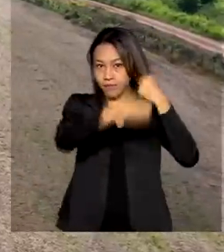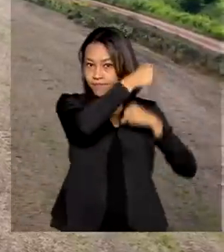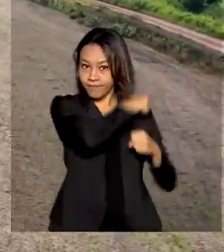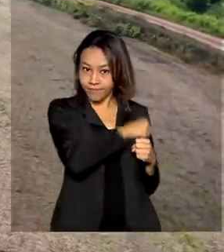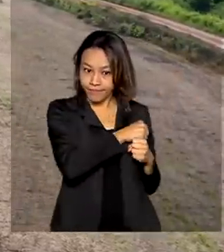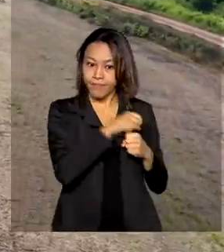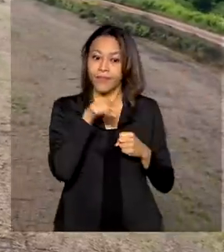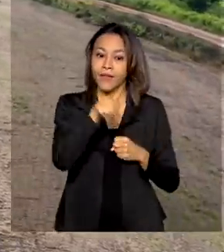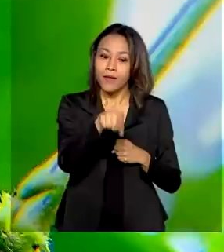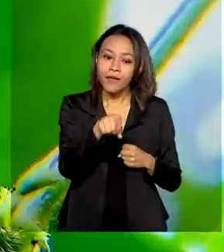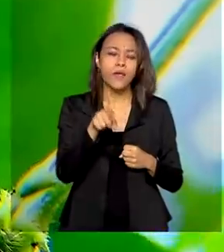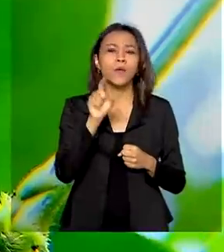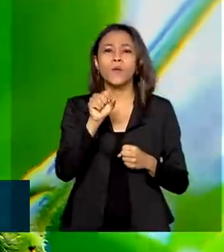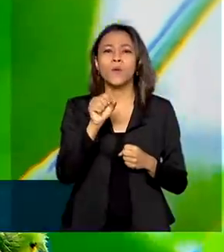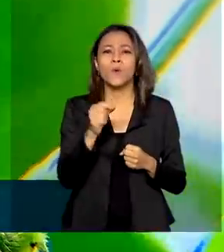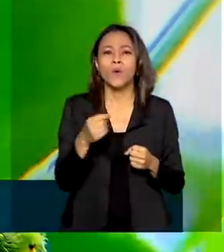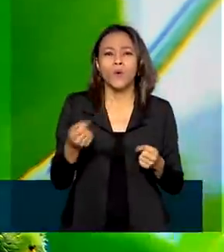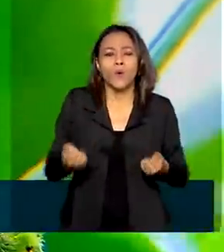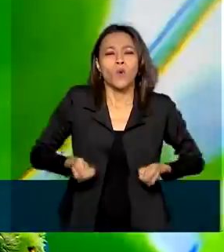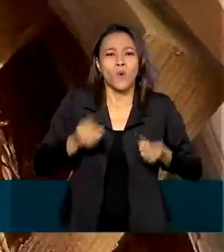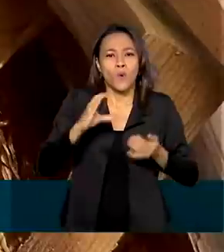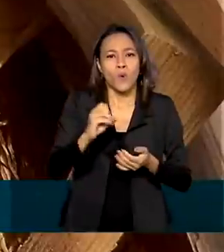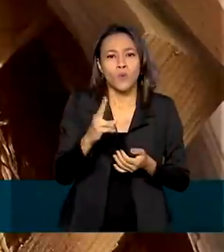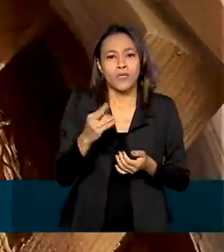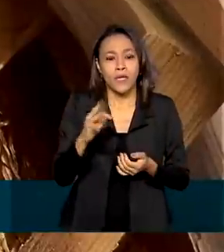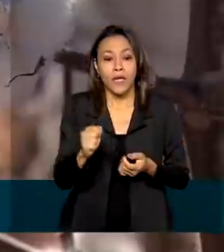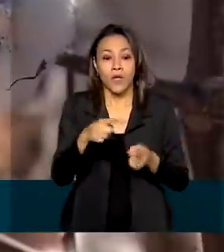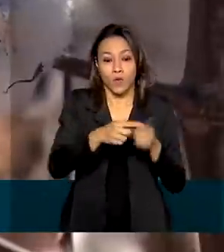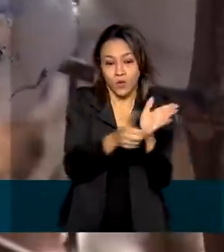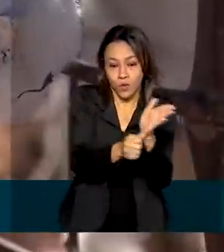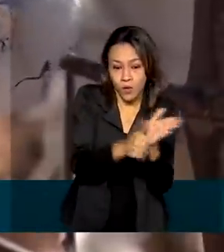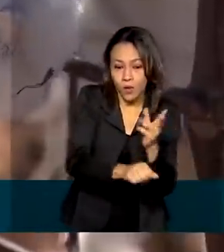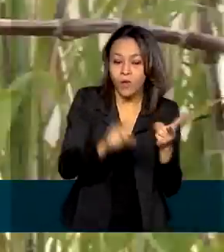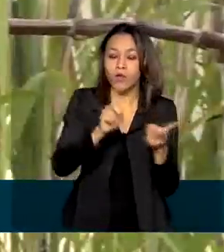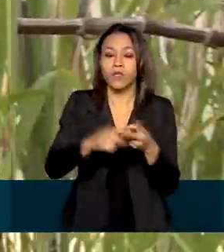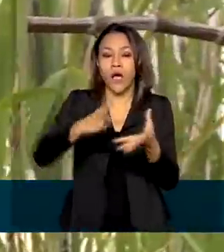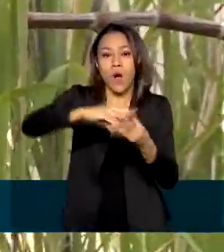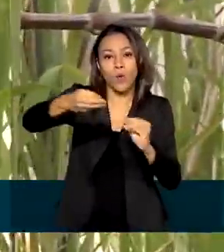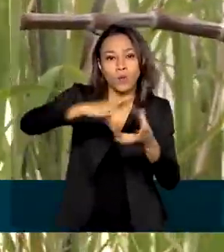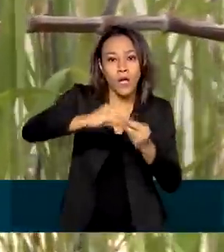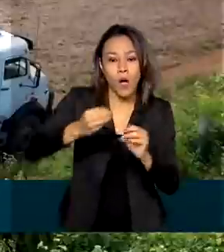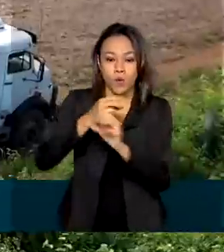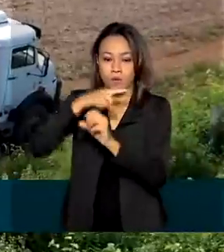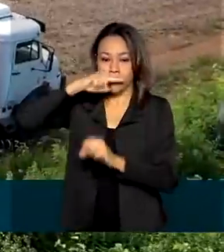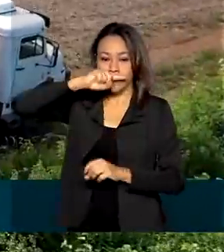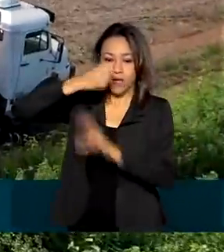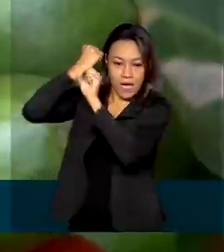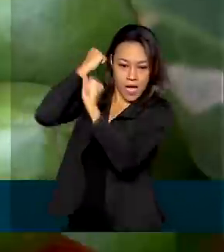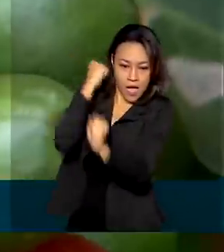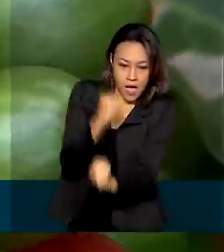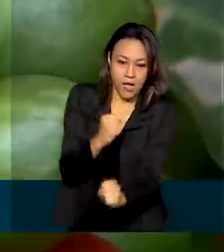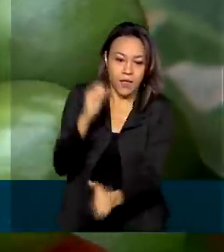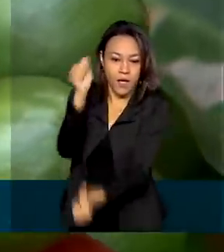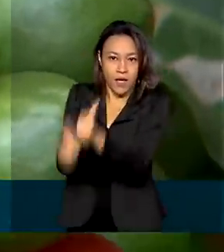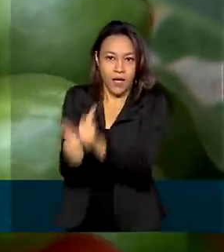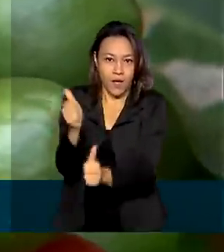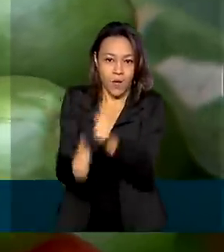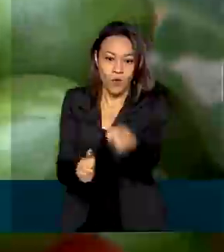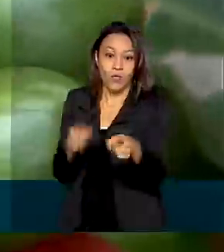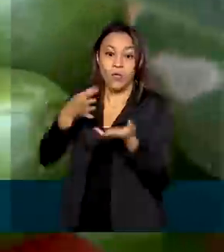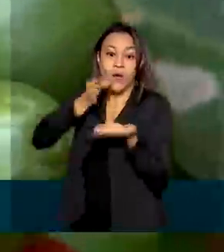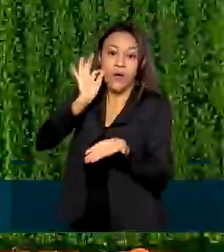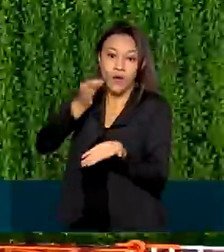E o pré-custeio vale para a soja, o milho, o algodão, a cana-de-açúcar, o arroz e o café.